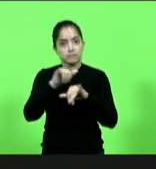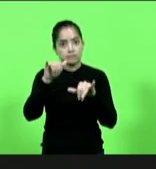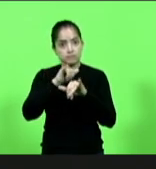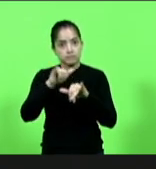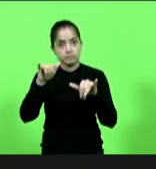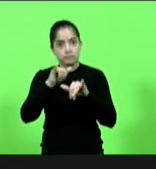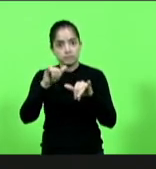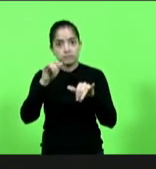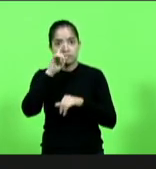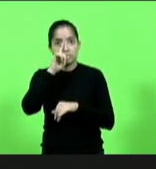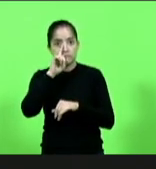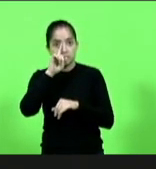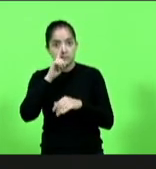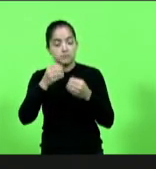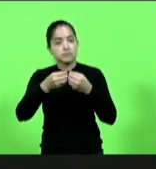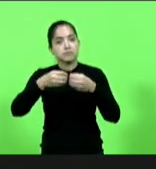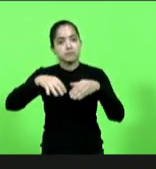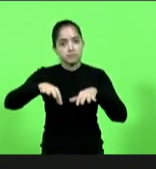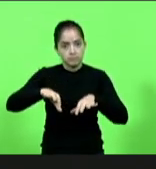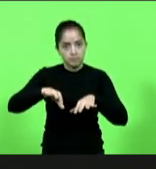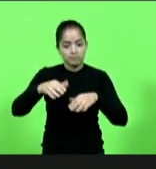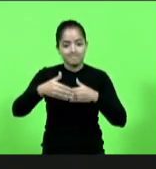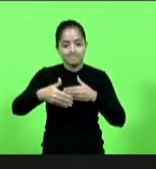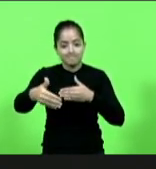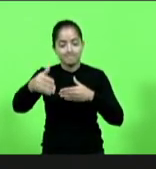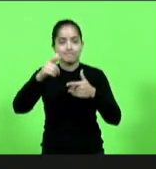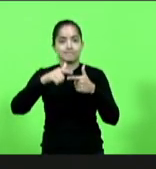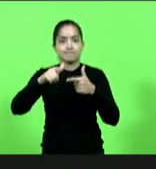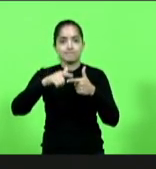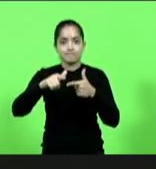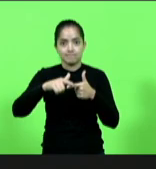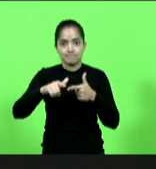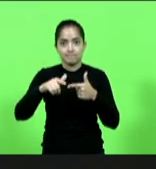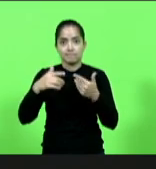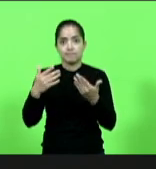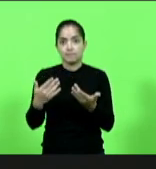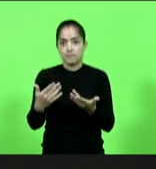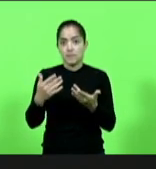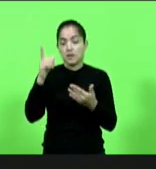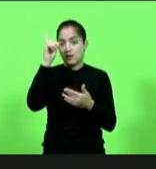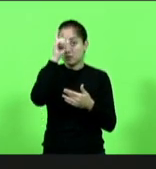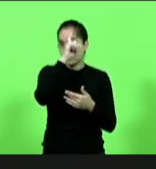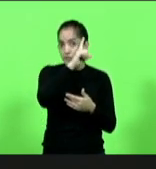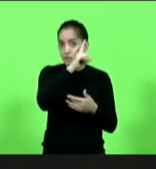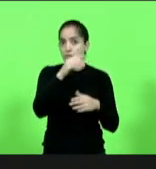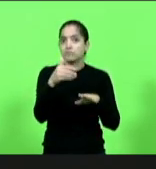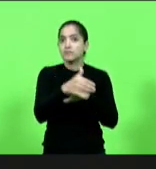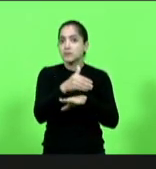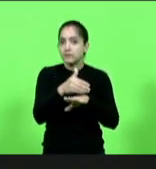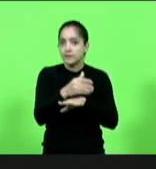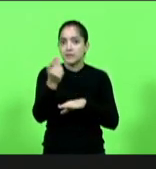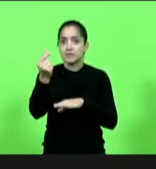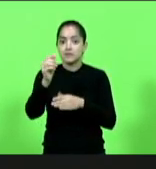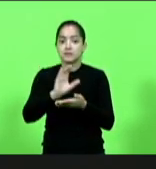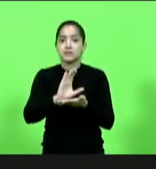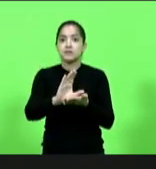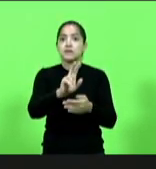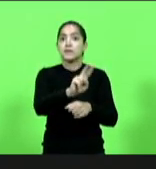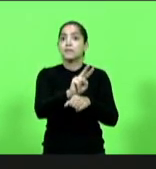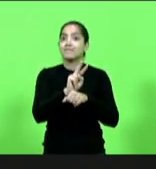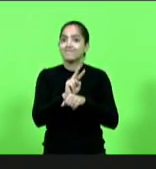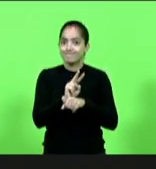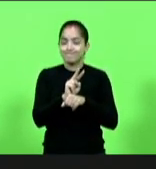para os prejuízos e as implicações decorrentes nessa sentença. Uma delas será a dificuldade de acesso a financiamentos para a próxima